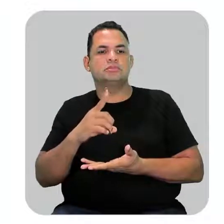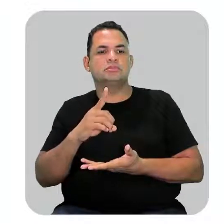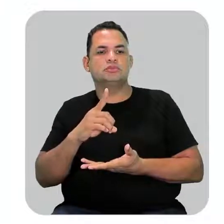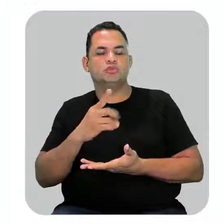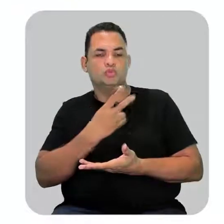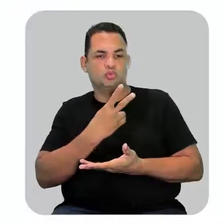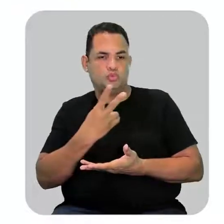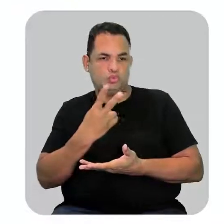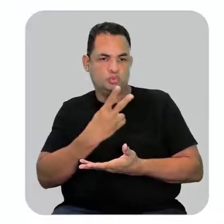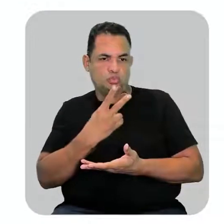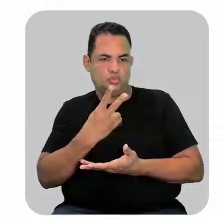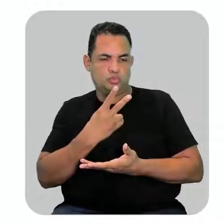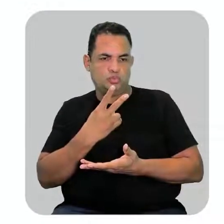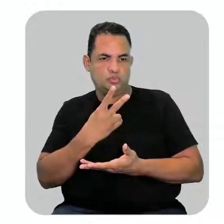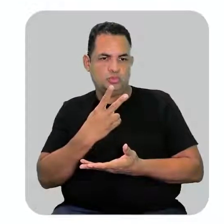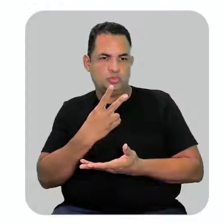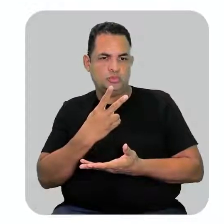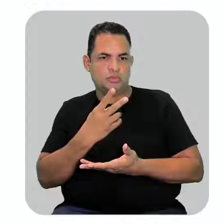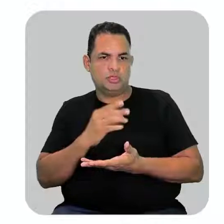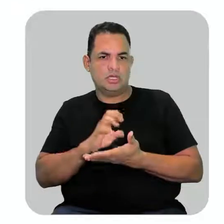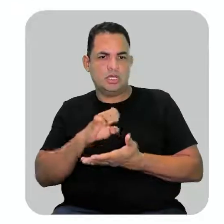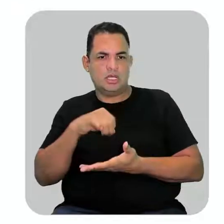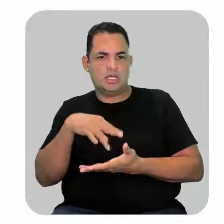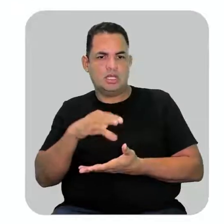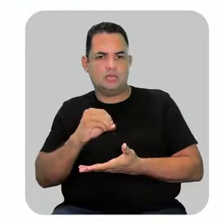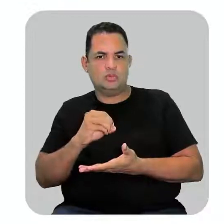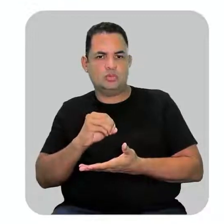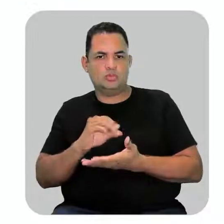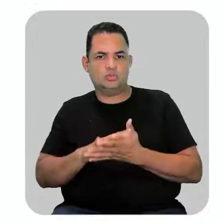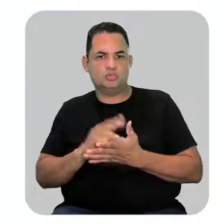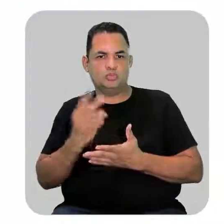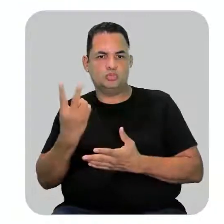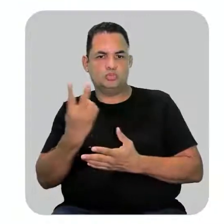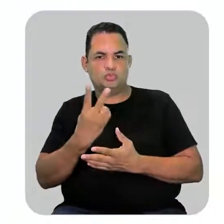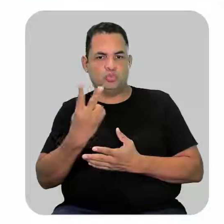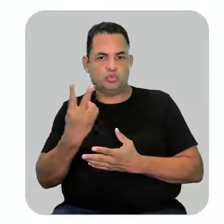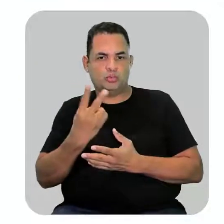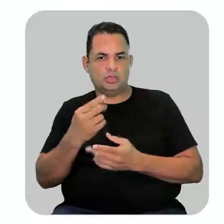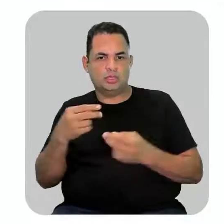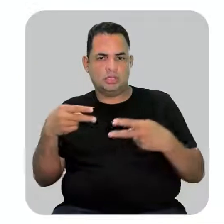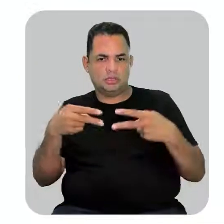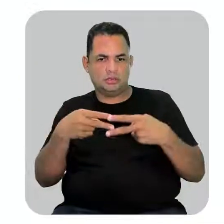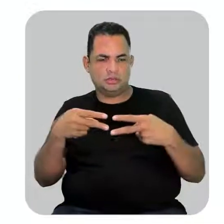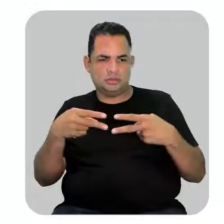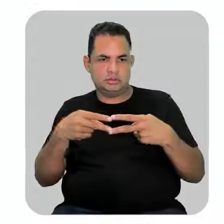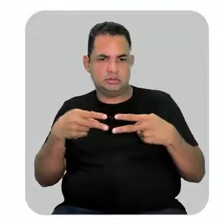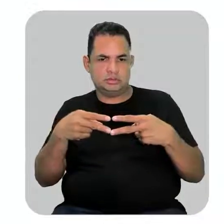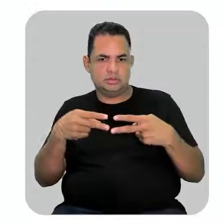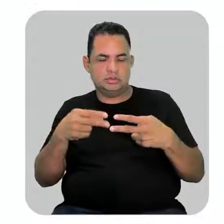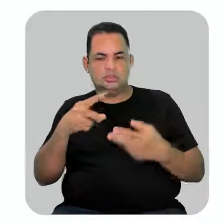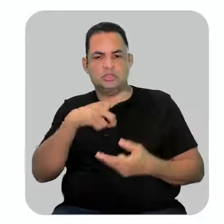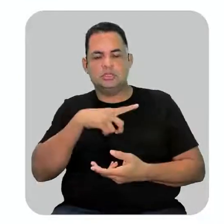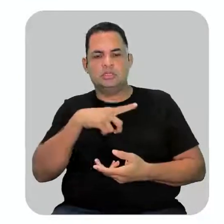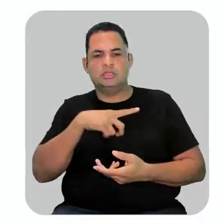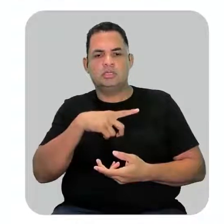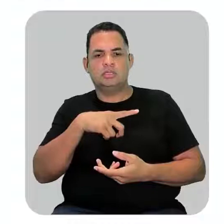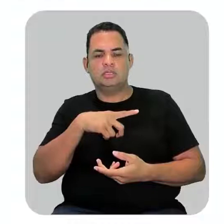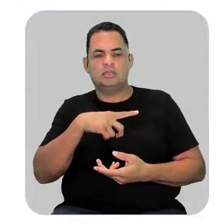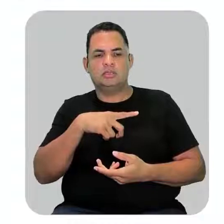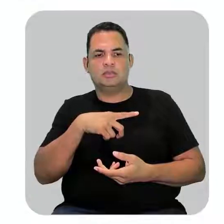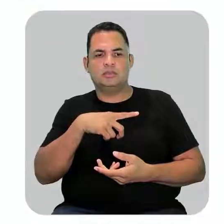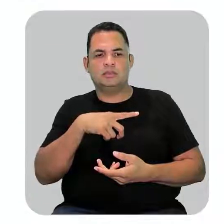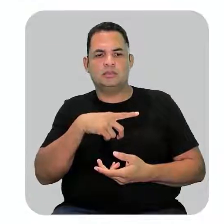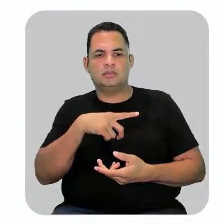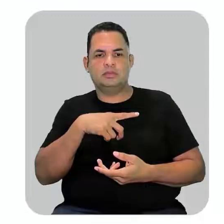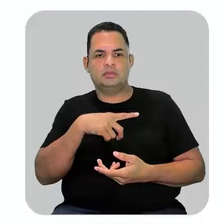lembra duas e o en lembra ligação dupla. Então nós vamos ter olha